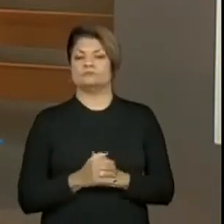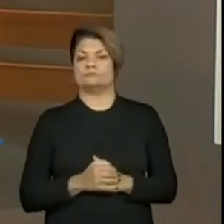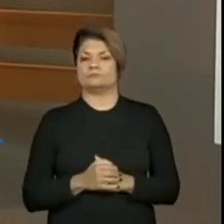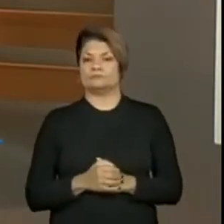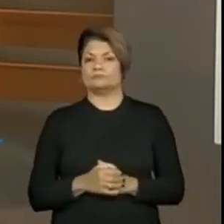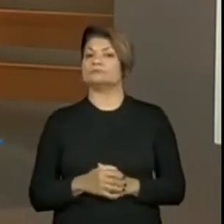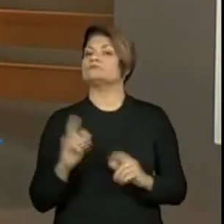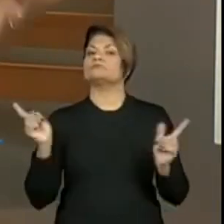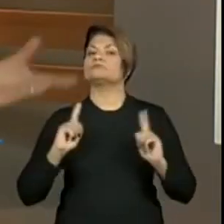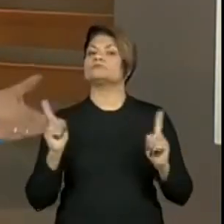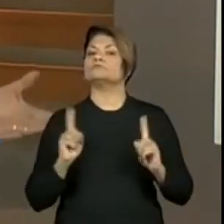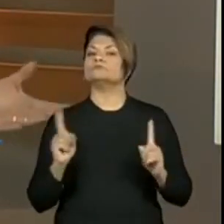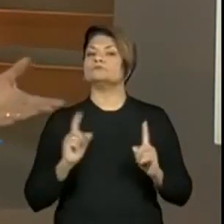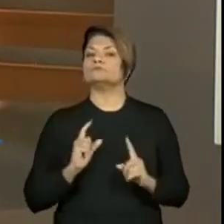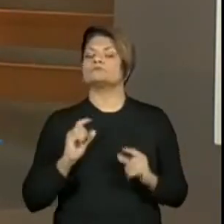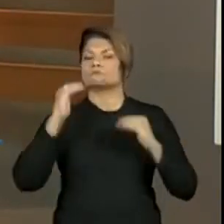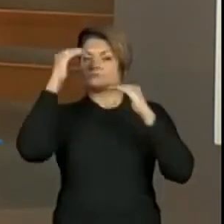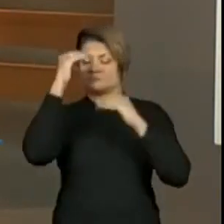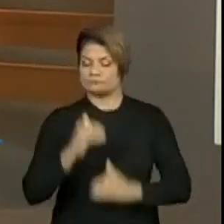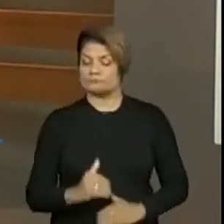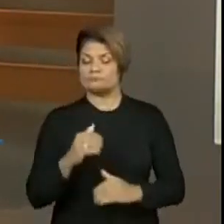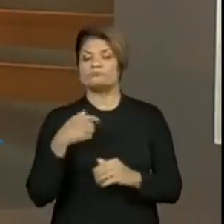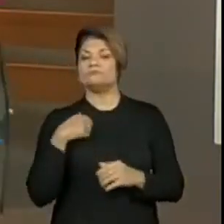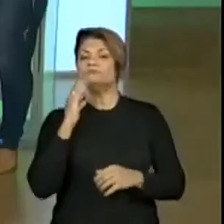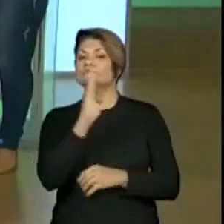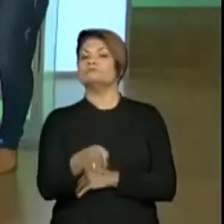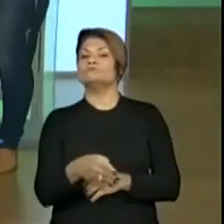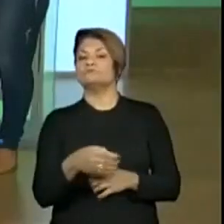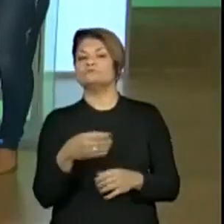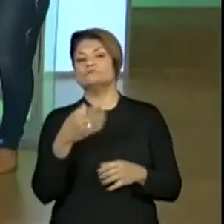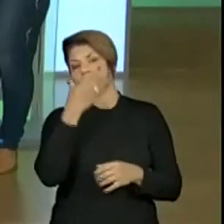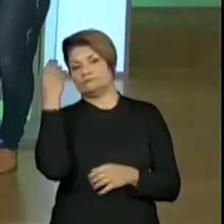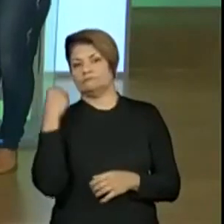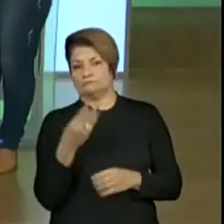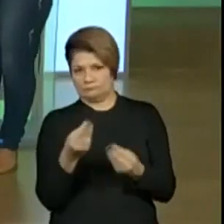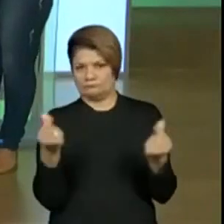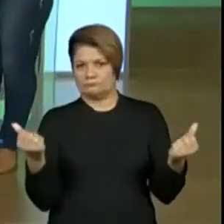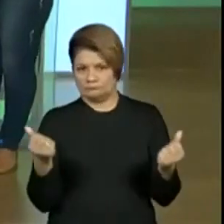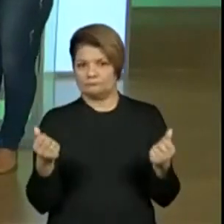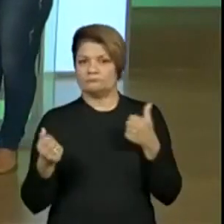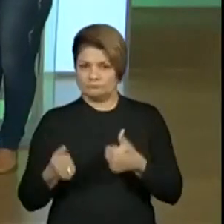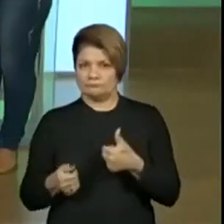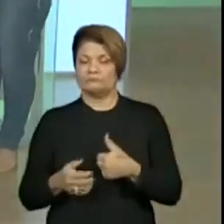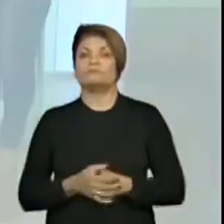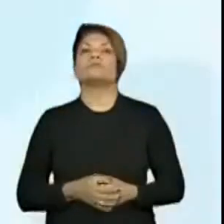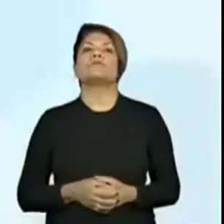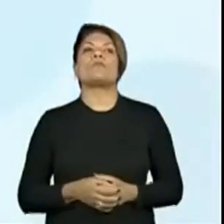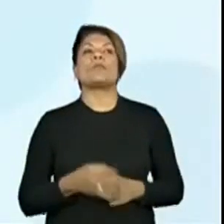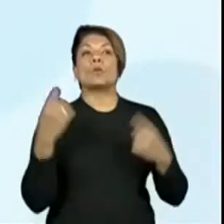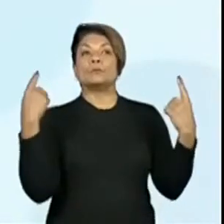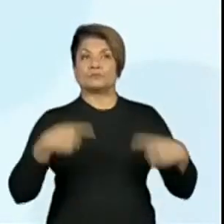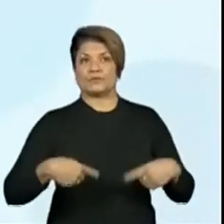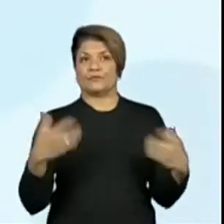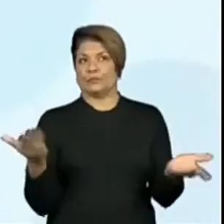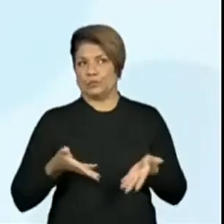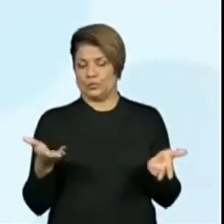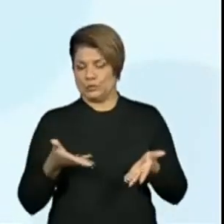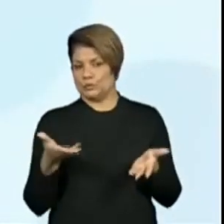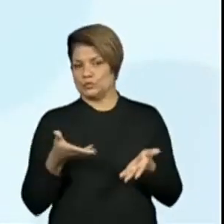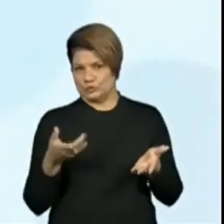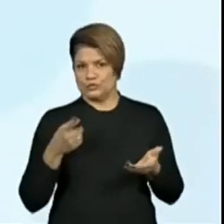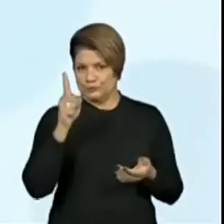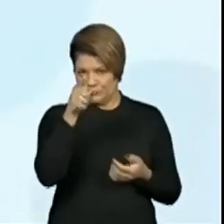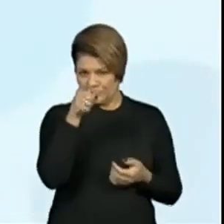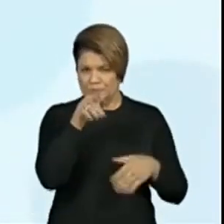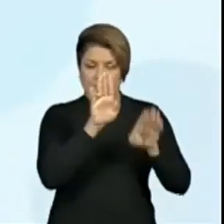fazer dando conta e esquecer da qualidade. Então, vamos lá. O desafio de hoje, olha lá, ela diz assim, o desafio para nossos escritores